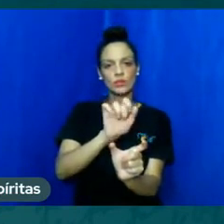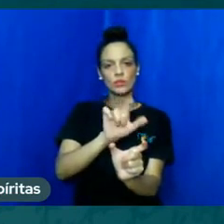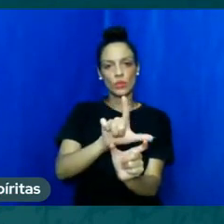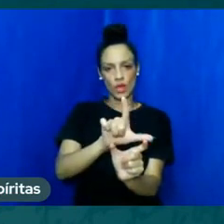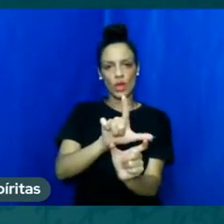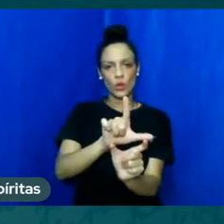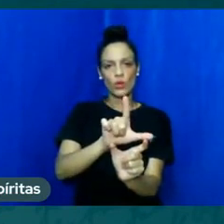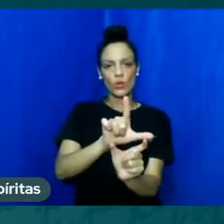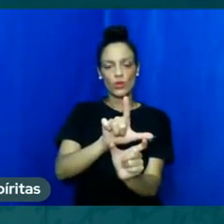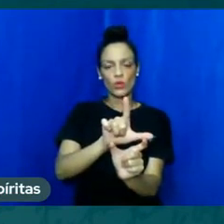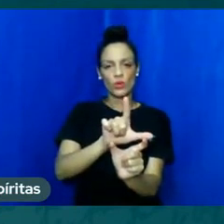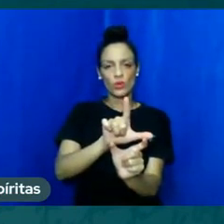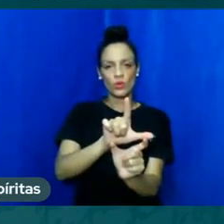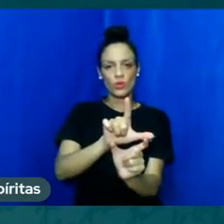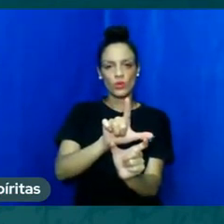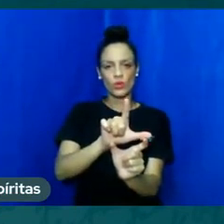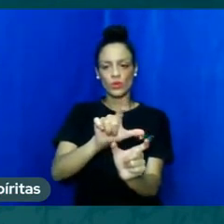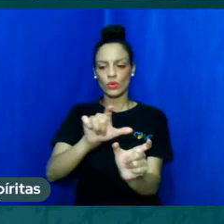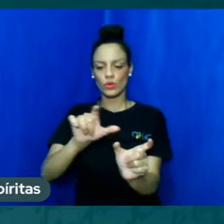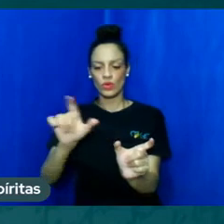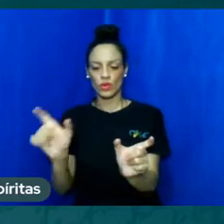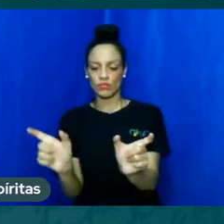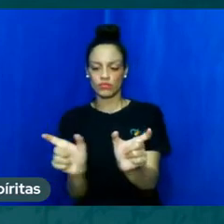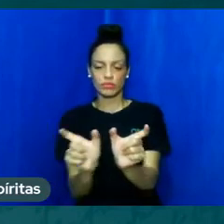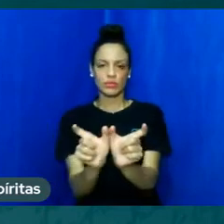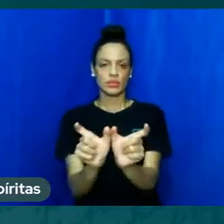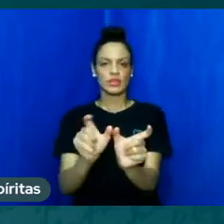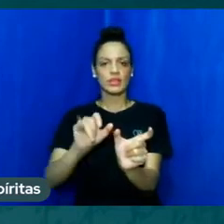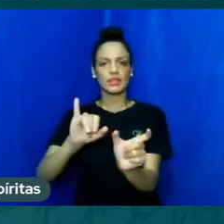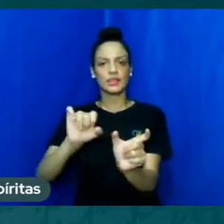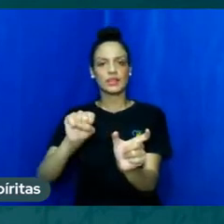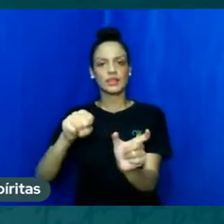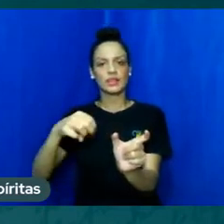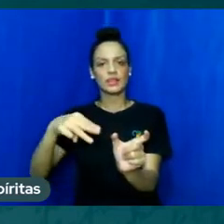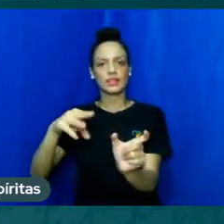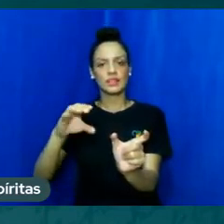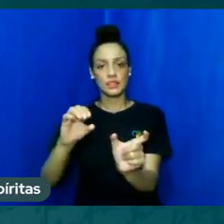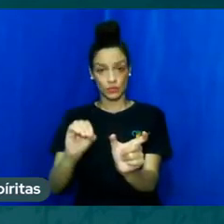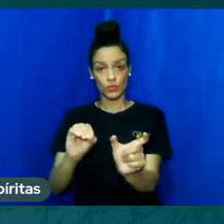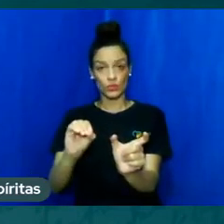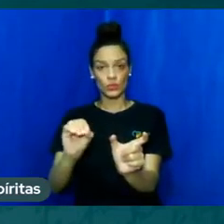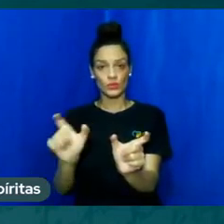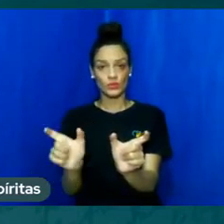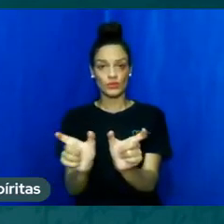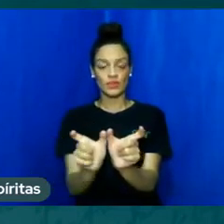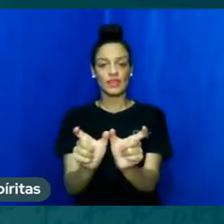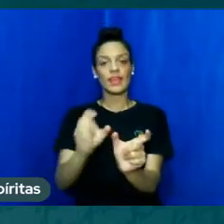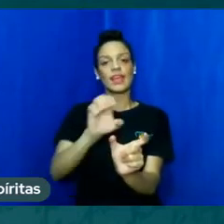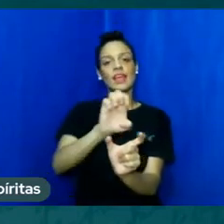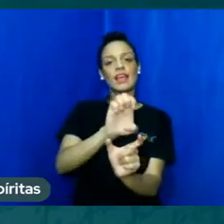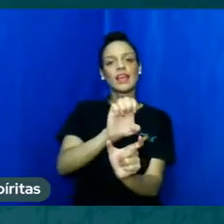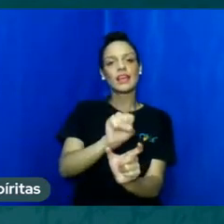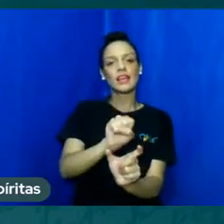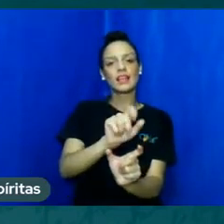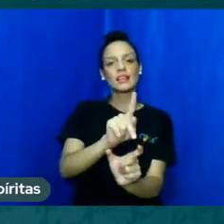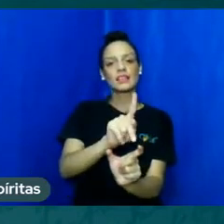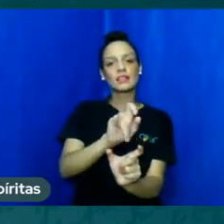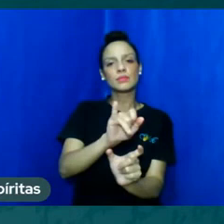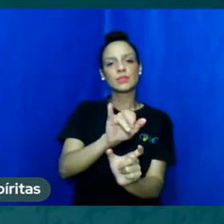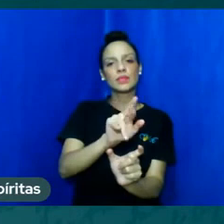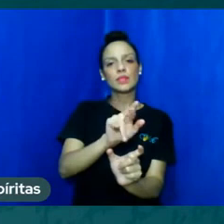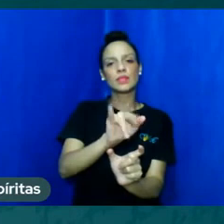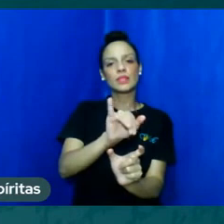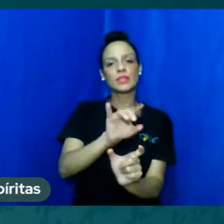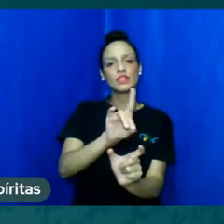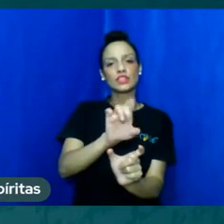sufixo al e colocou espirit e colocou ismo espiritismo o espirit é o espírito o espiritismo próprio